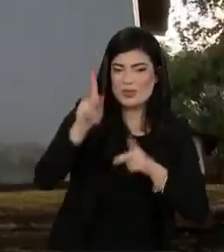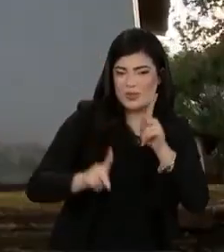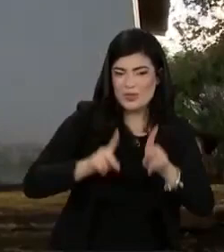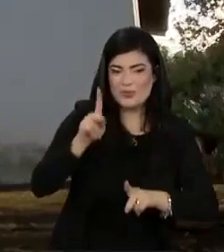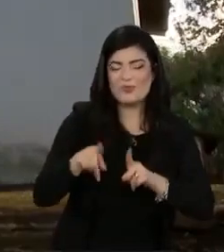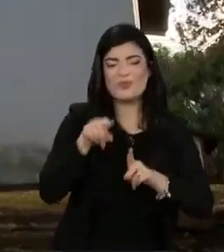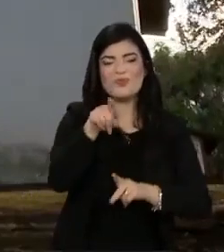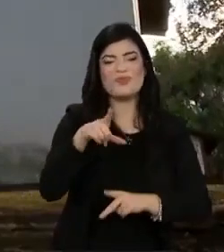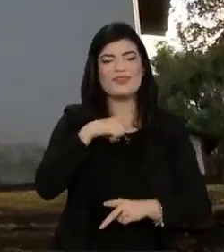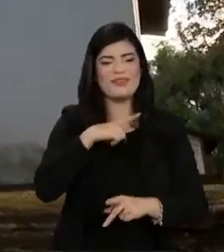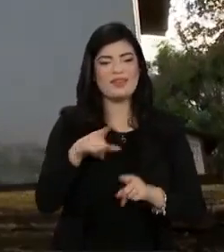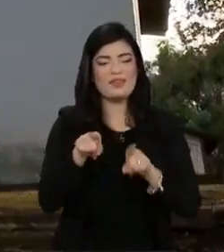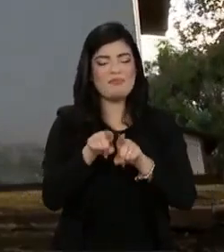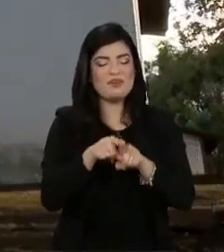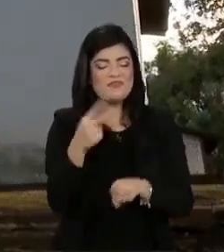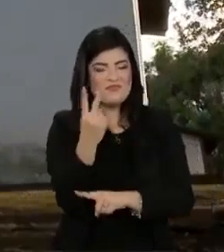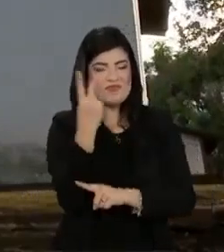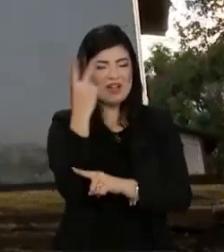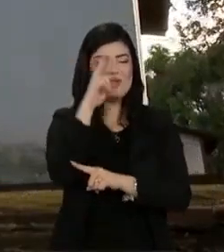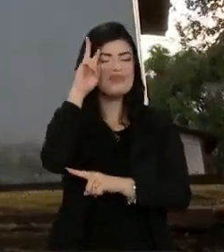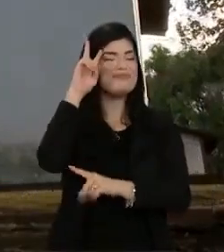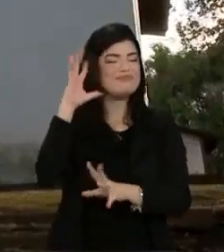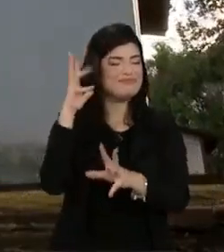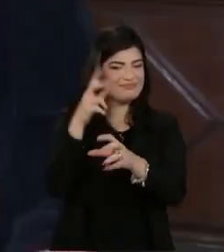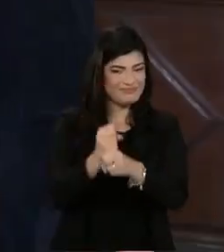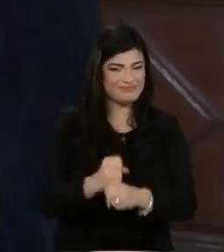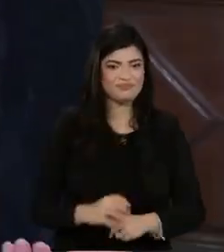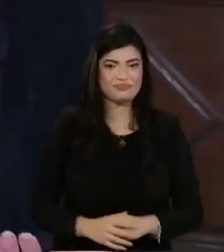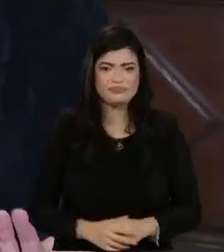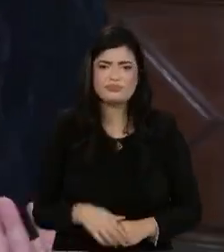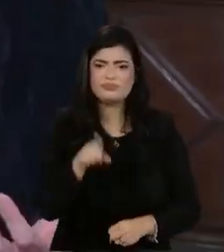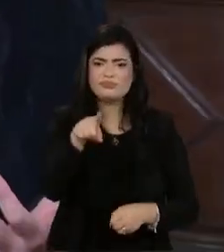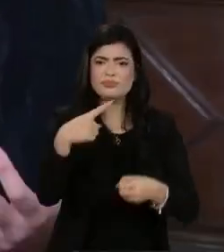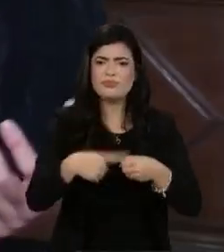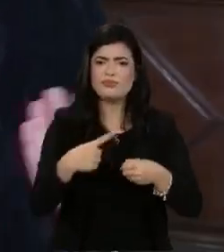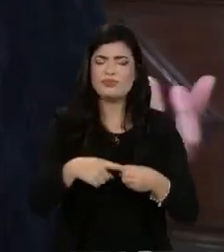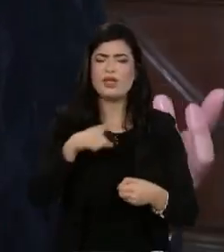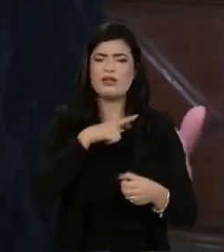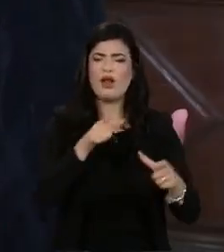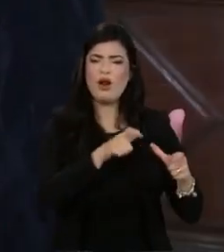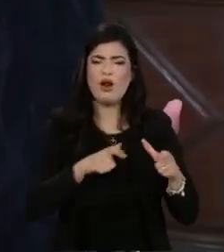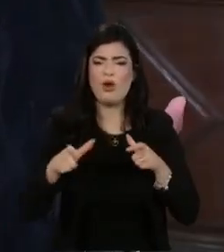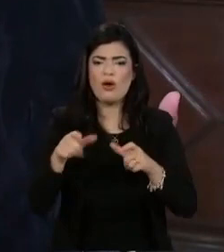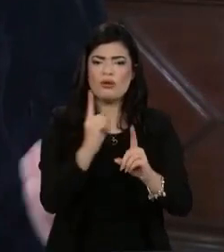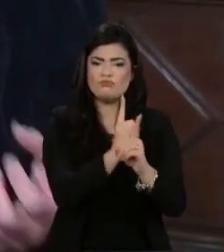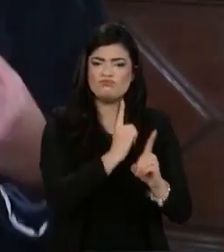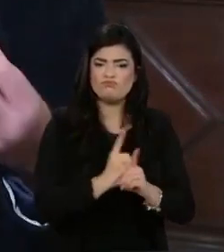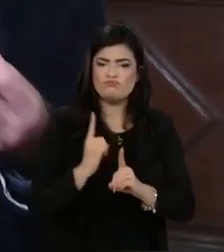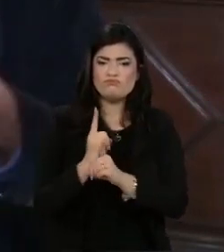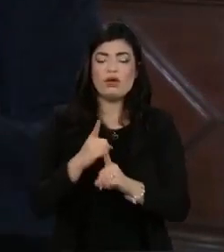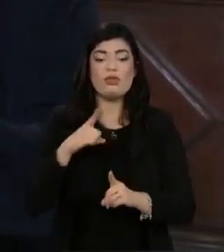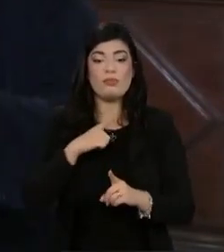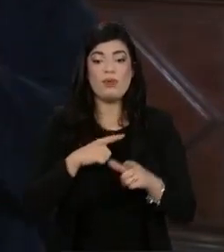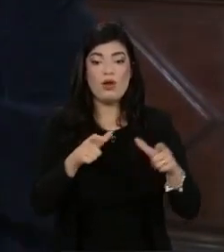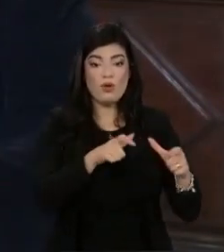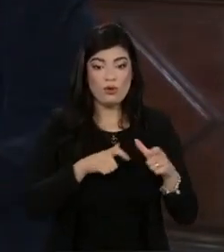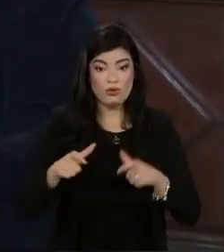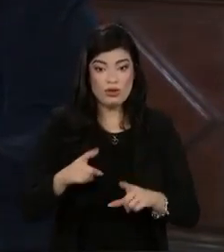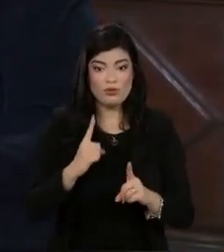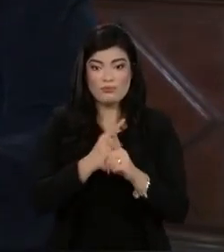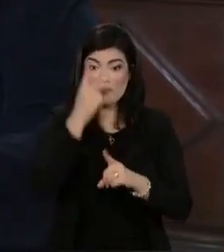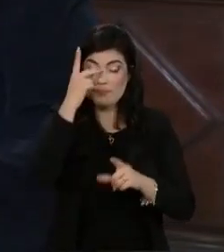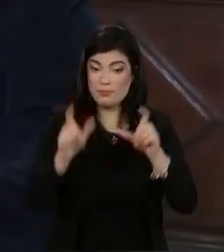muito valor para o trabalho dos historiadores. As cidades são lugares de encontro. São lugares de encontro entre